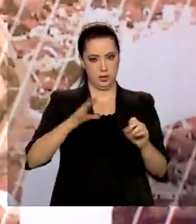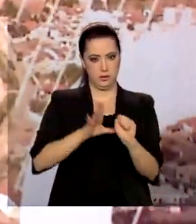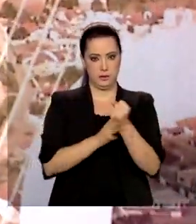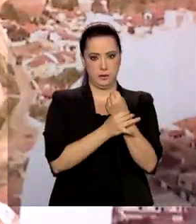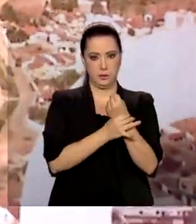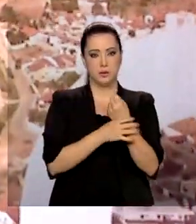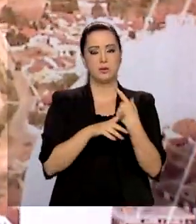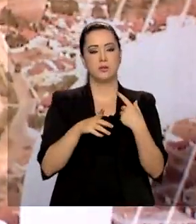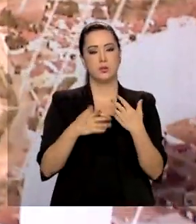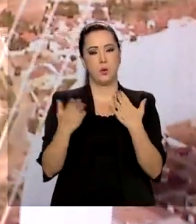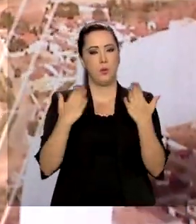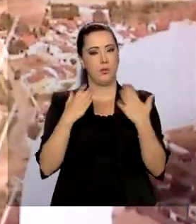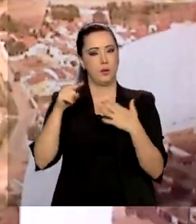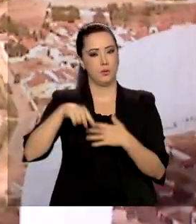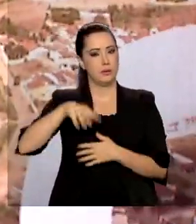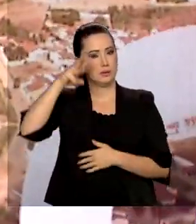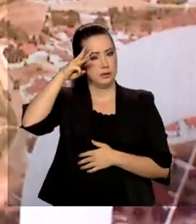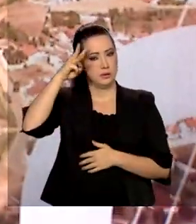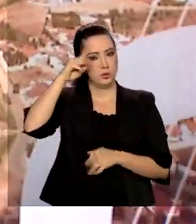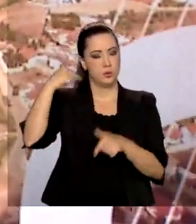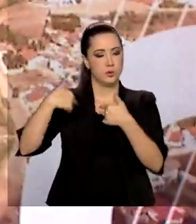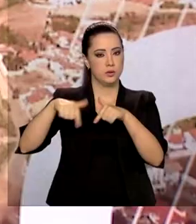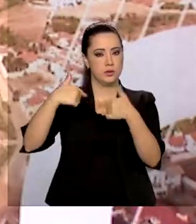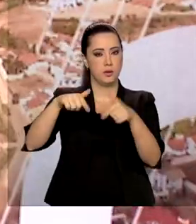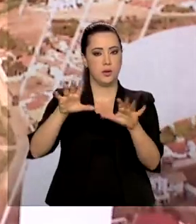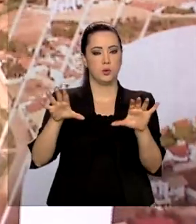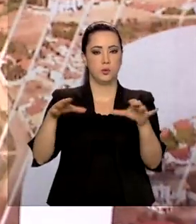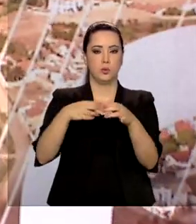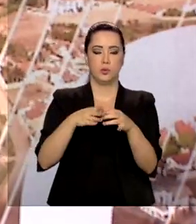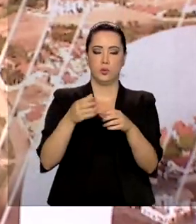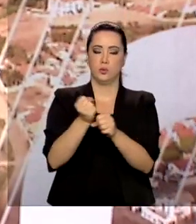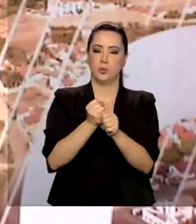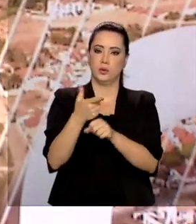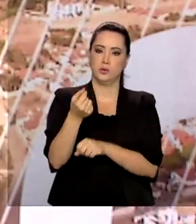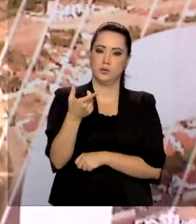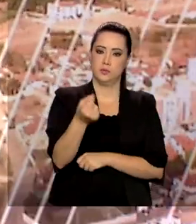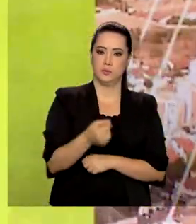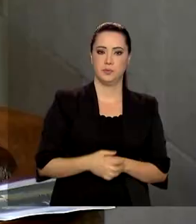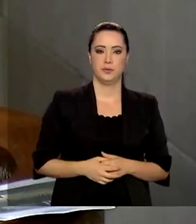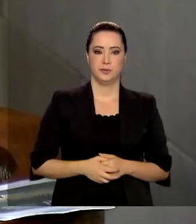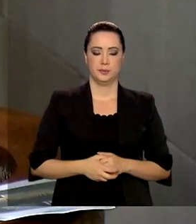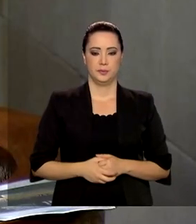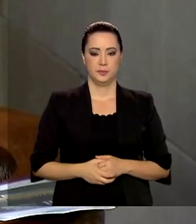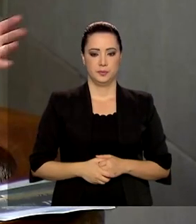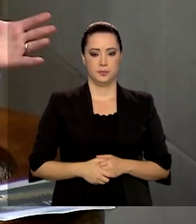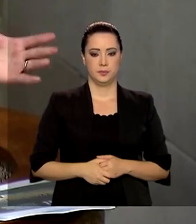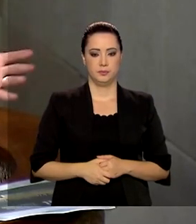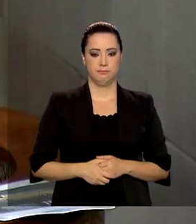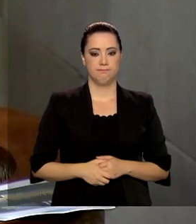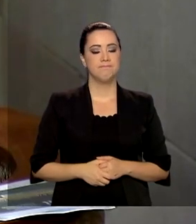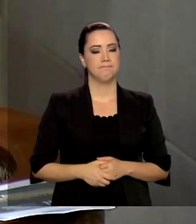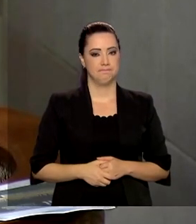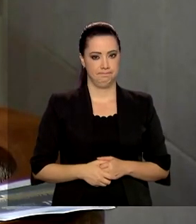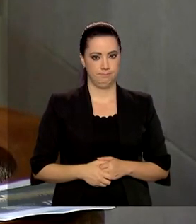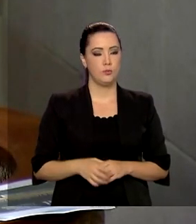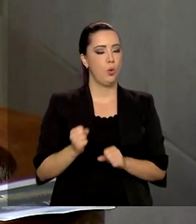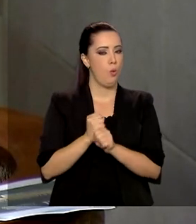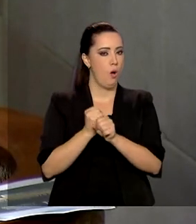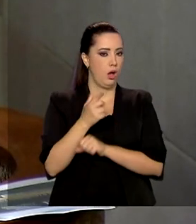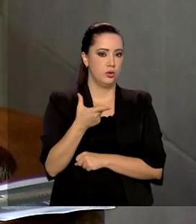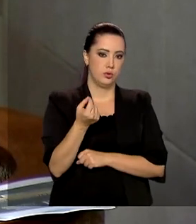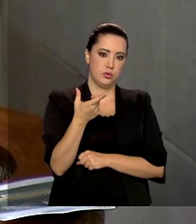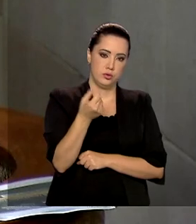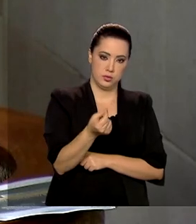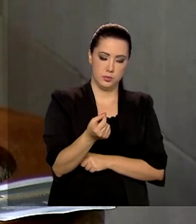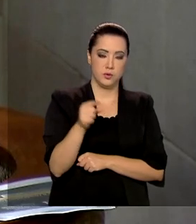fez um balanço, nesta terça-feira, das ações da pasta no ano de 2020. 2020 foi o ano em que o